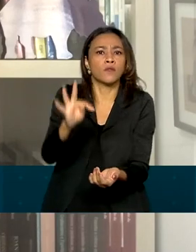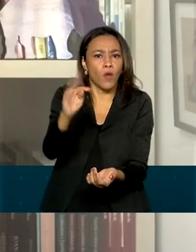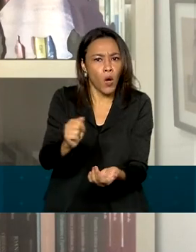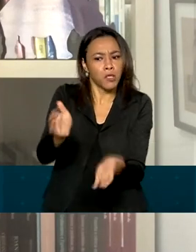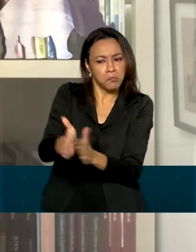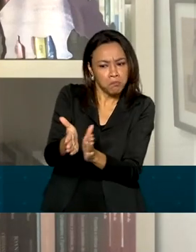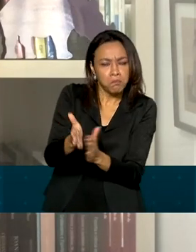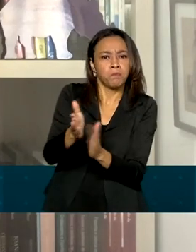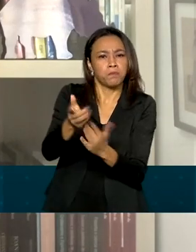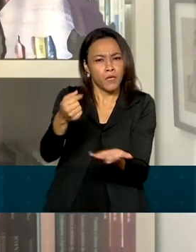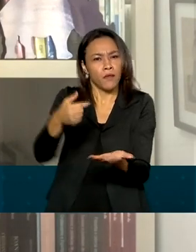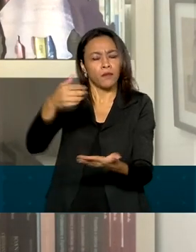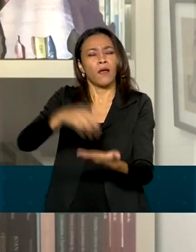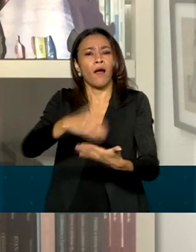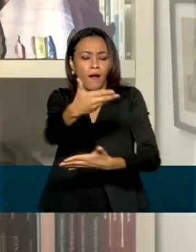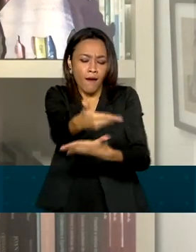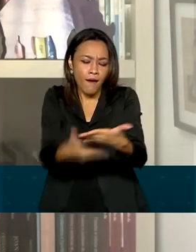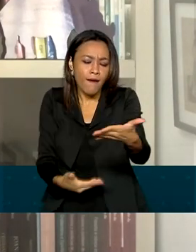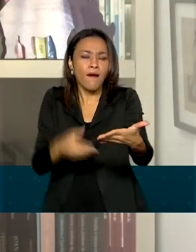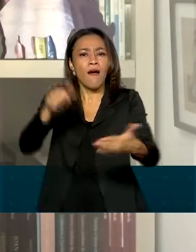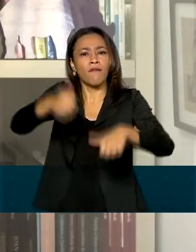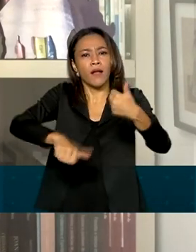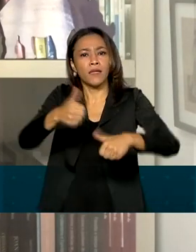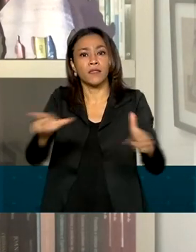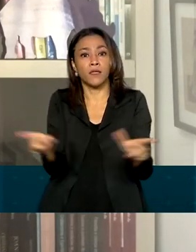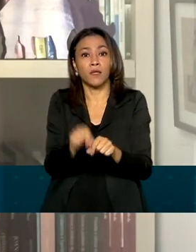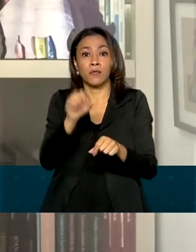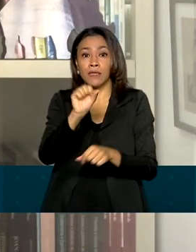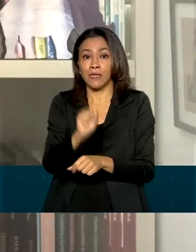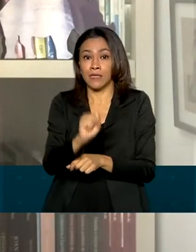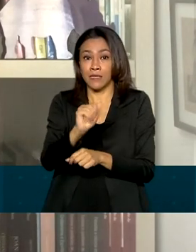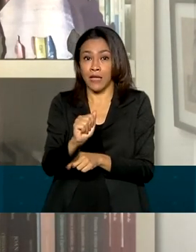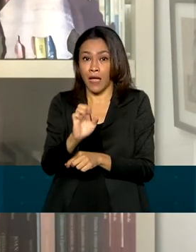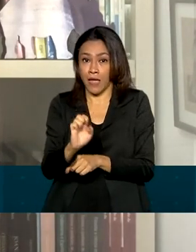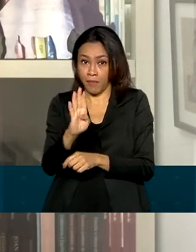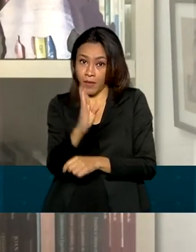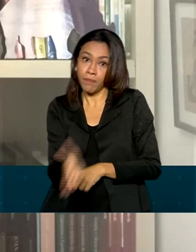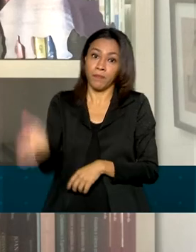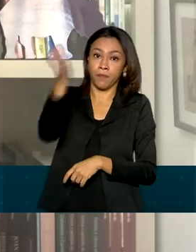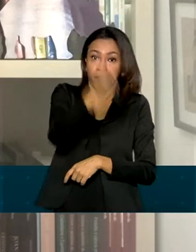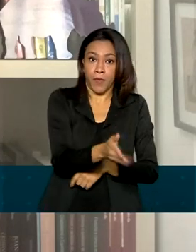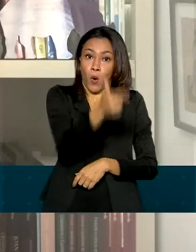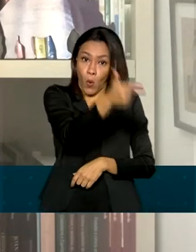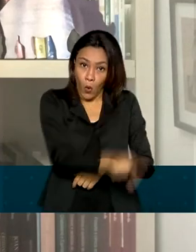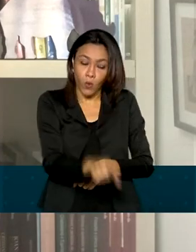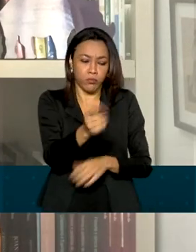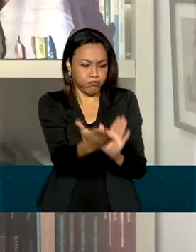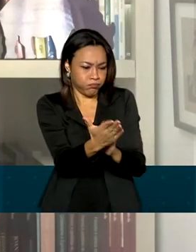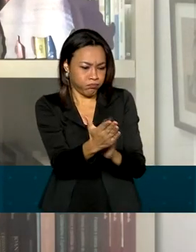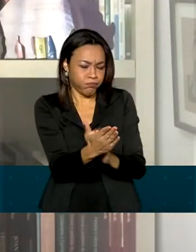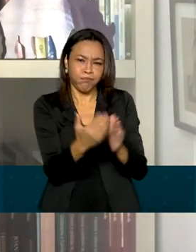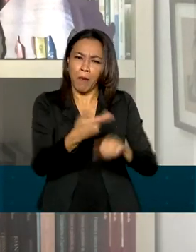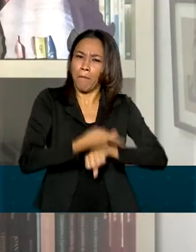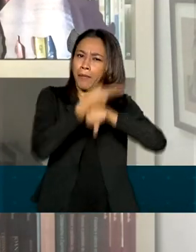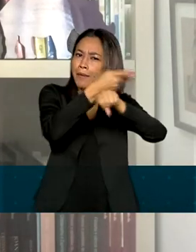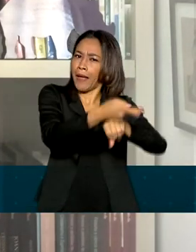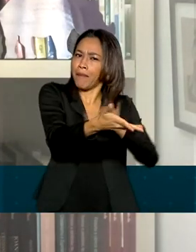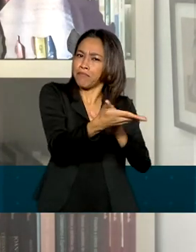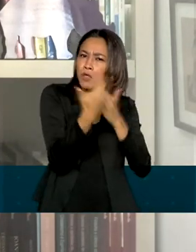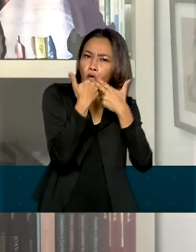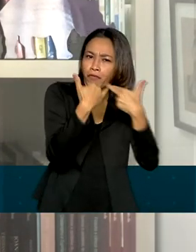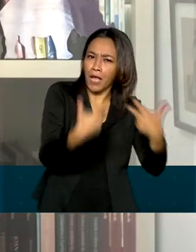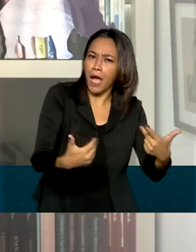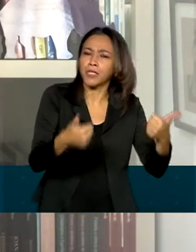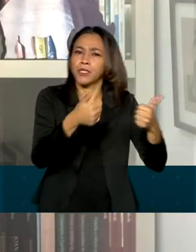Avaliação da Educação Básica, o SAEB. Já o eixo de inovação vai premiar iniciativas inovadoras que